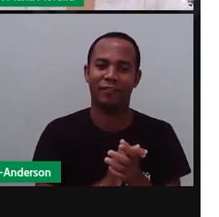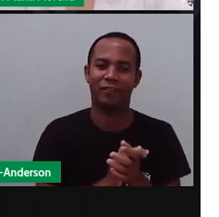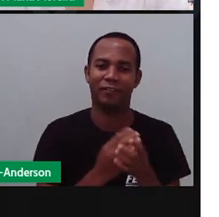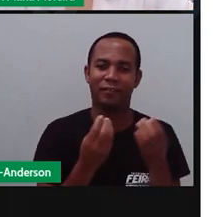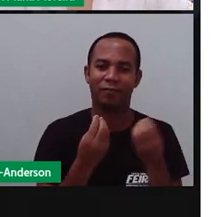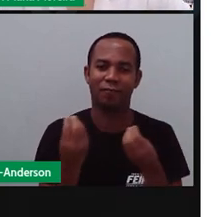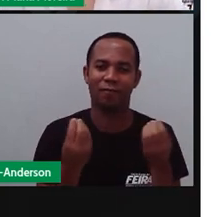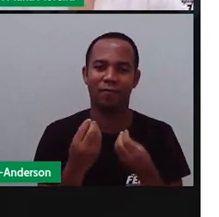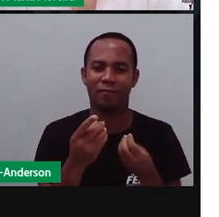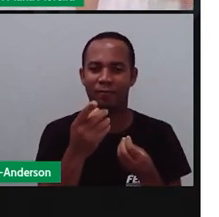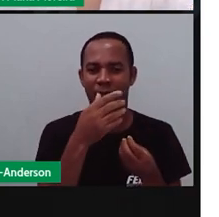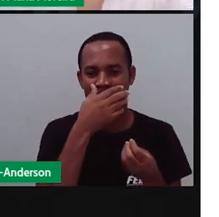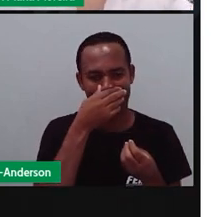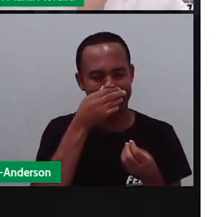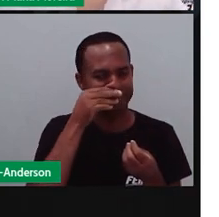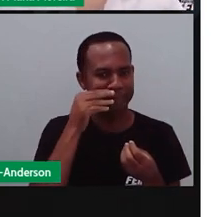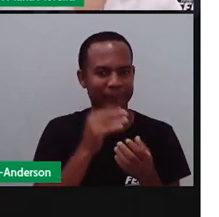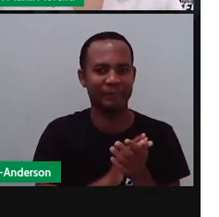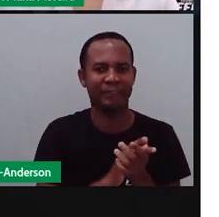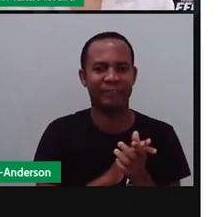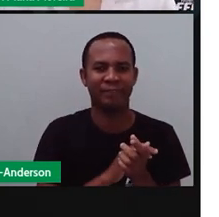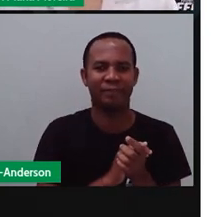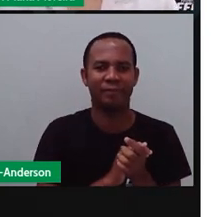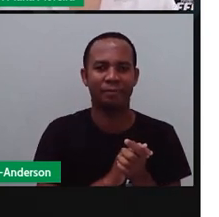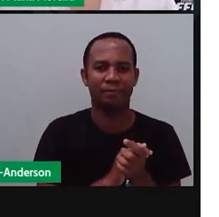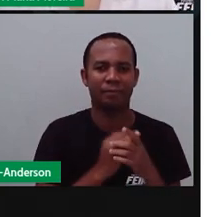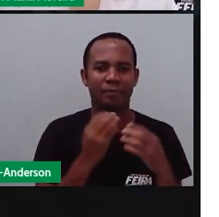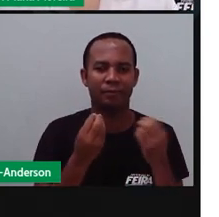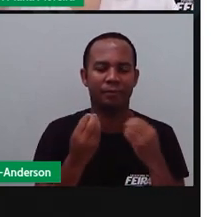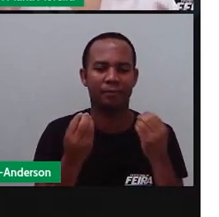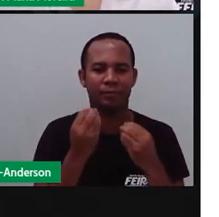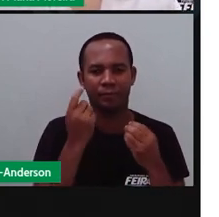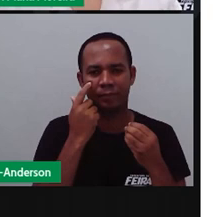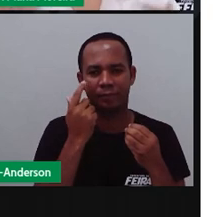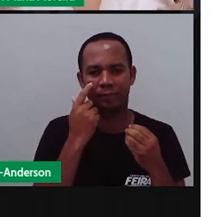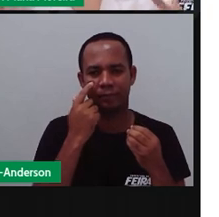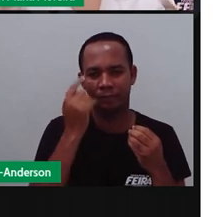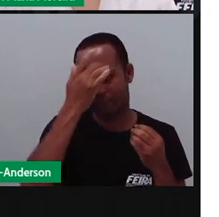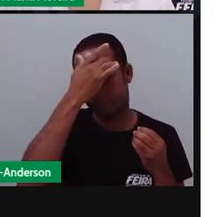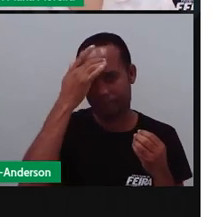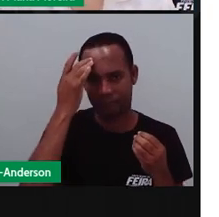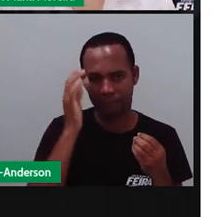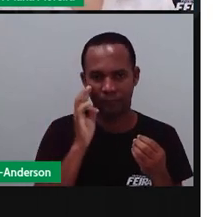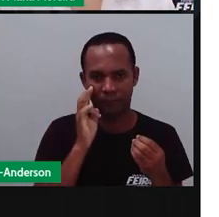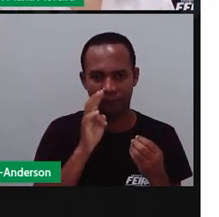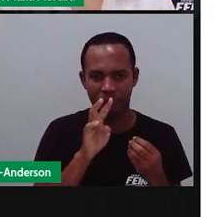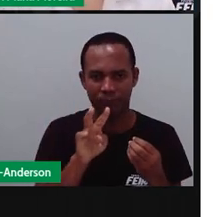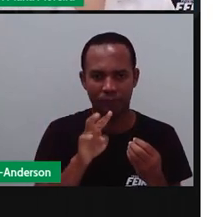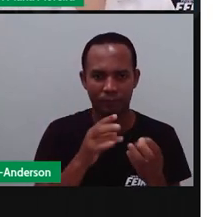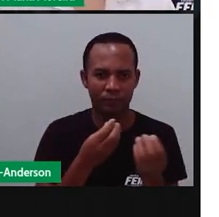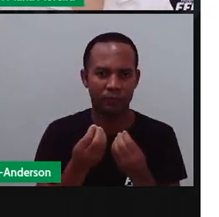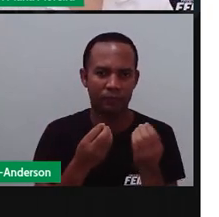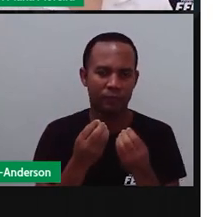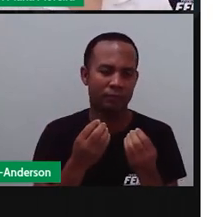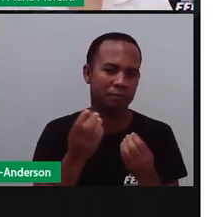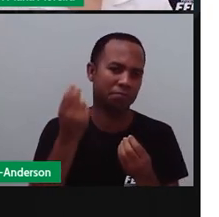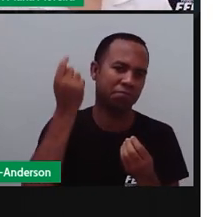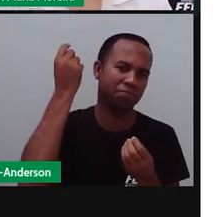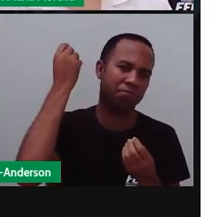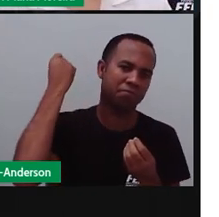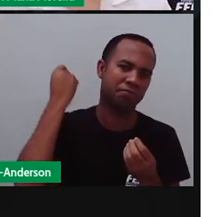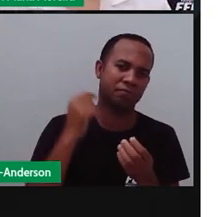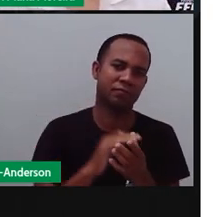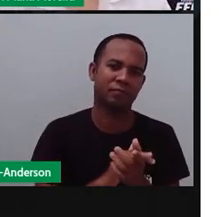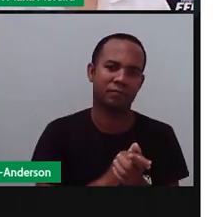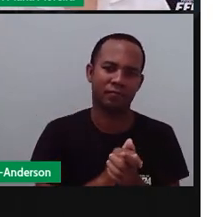decidiram o porquê. Vamos fazer essa representação aqui pra que as pessoas vivem sim como era isso antigamente. É